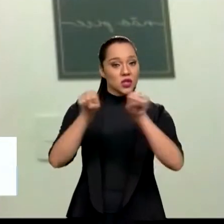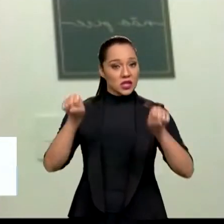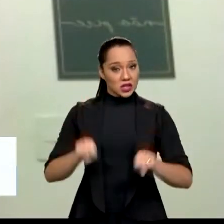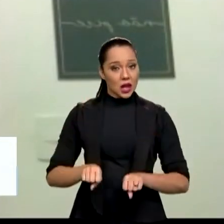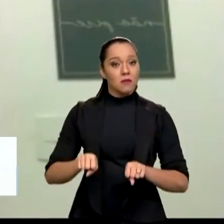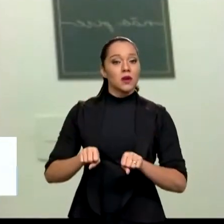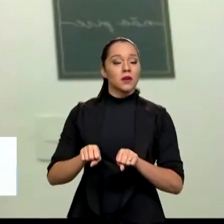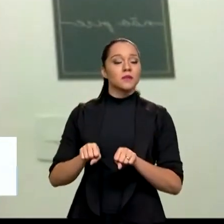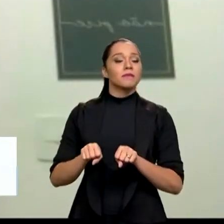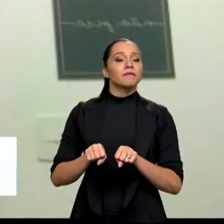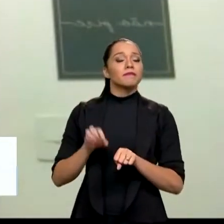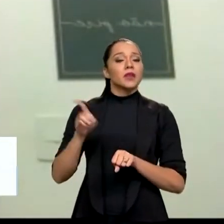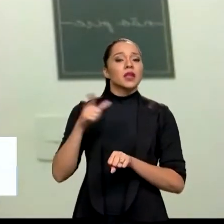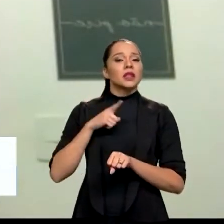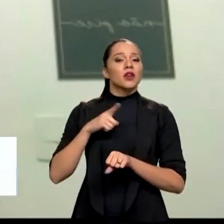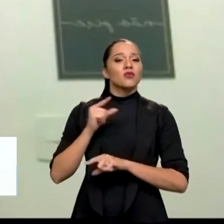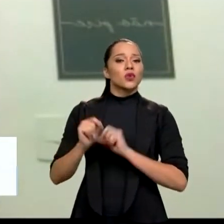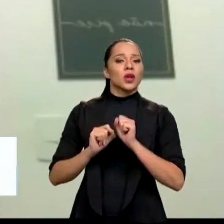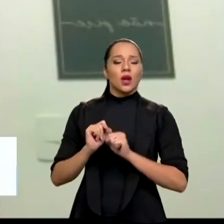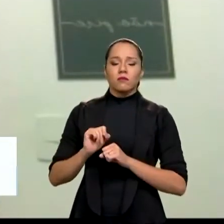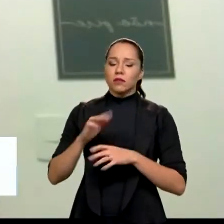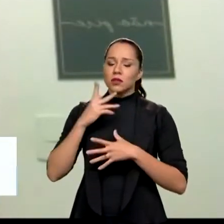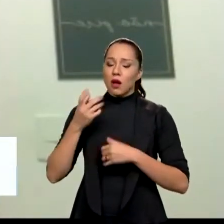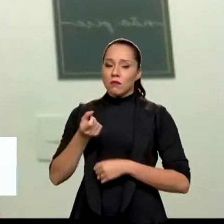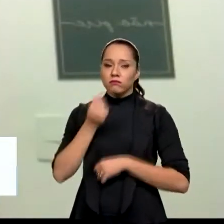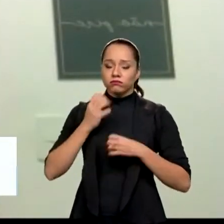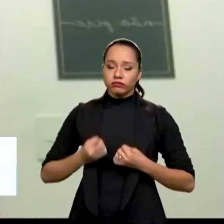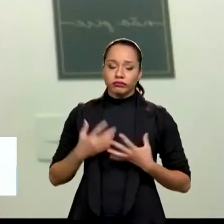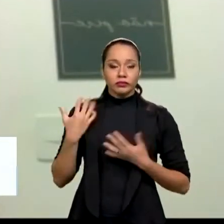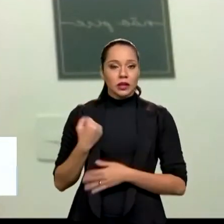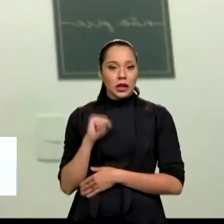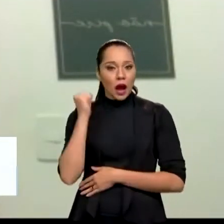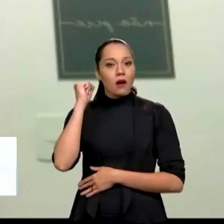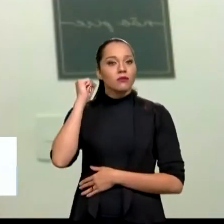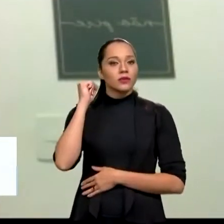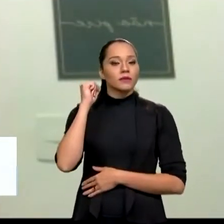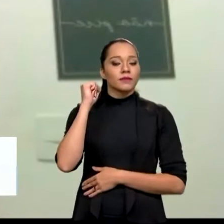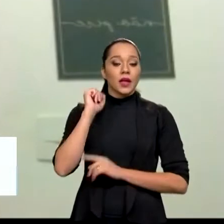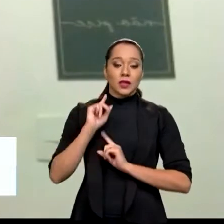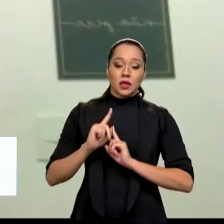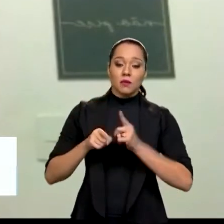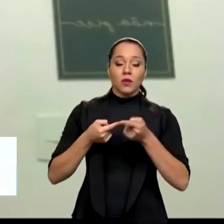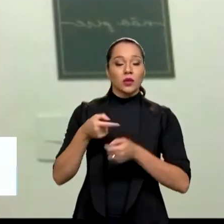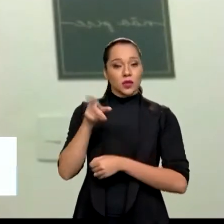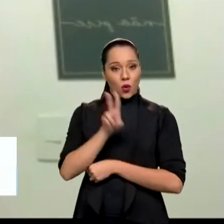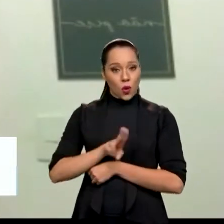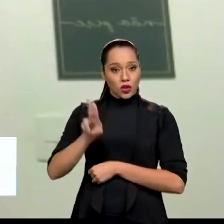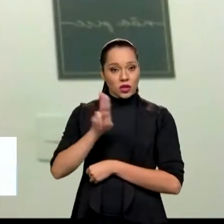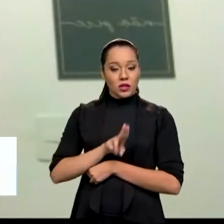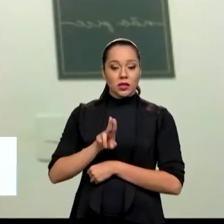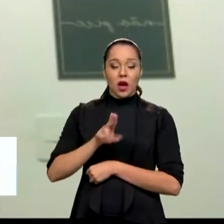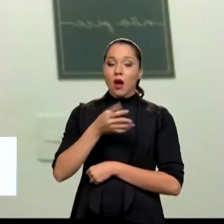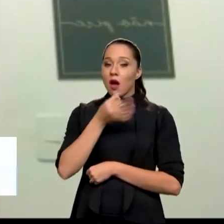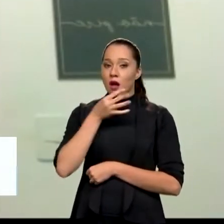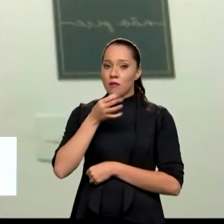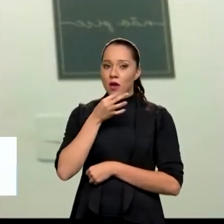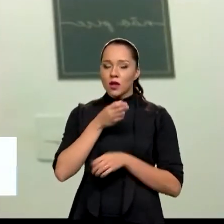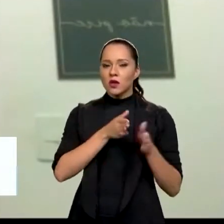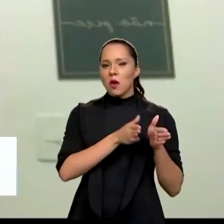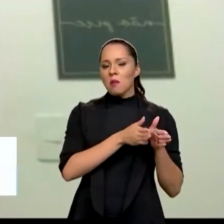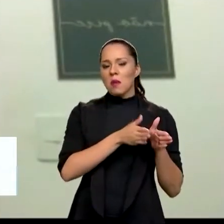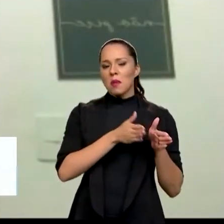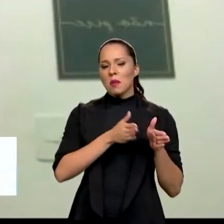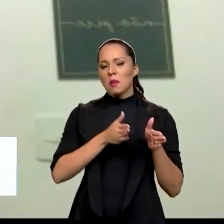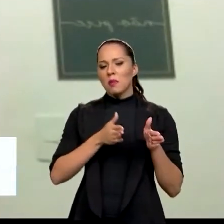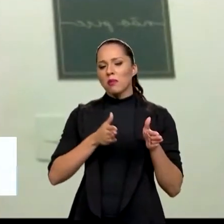Vigimed envolvendo evento adverso grave após a utilização de paracetamol por um período